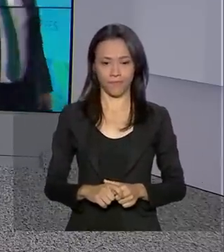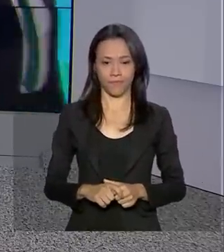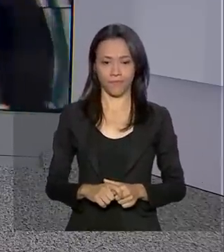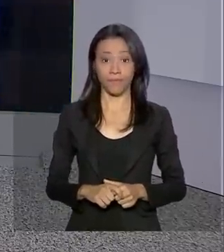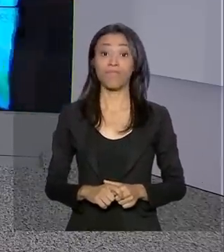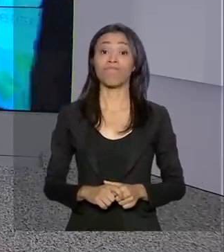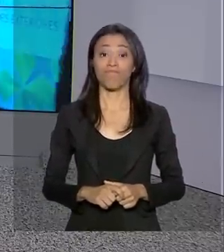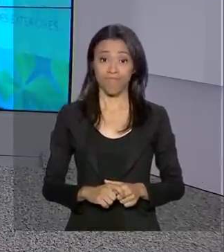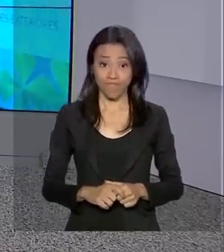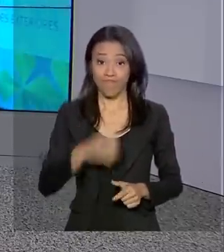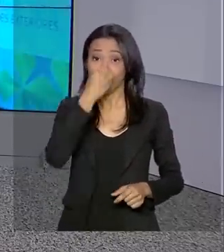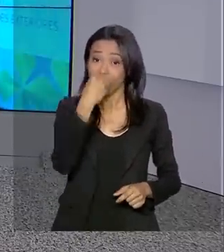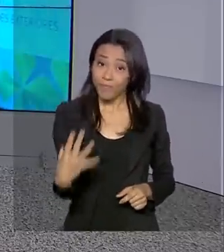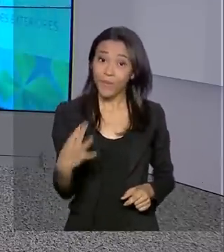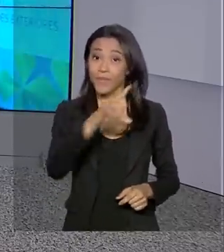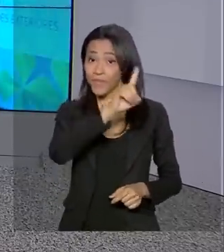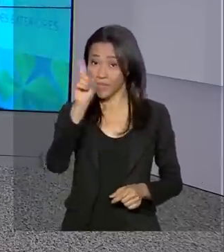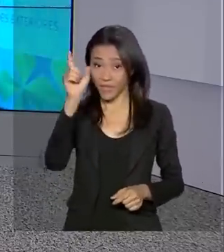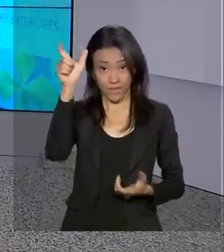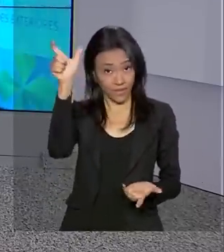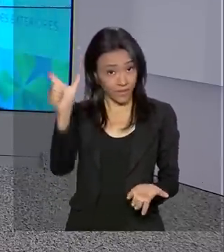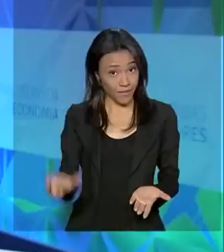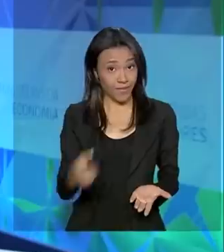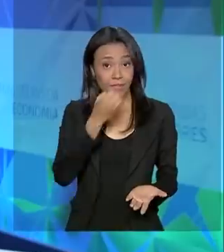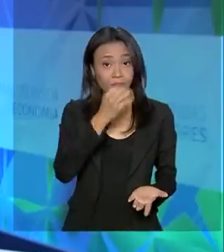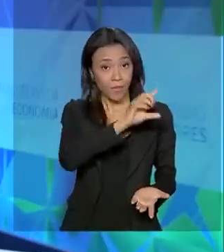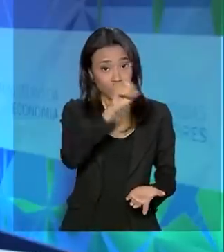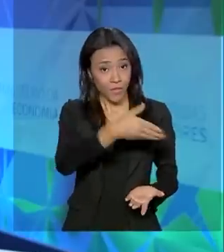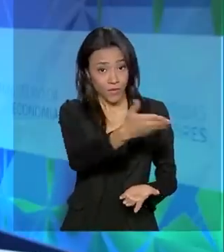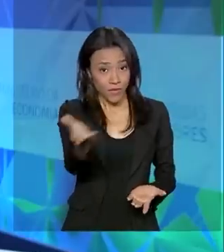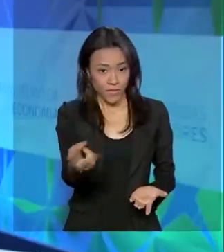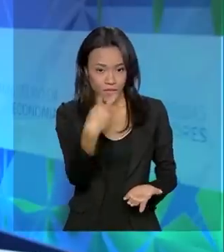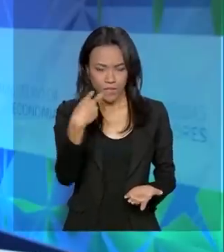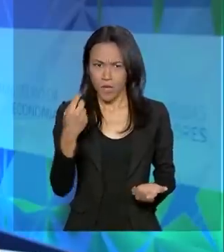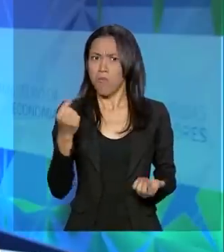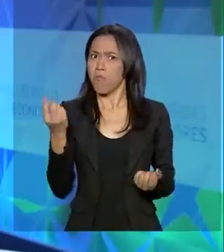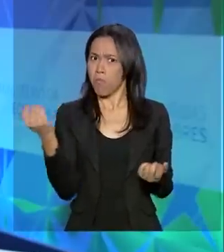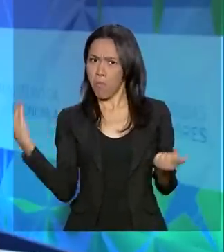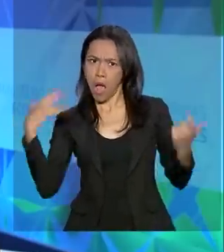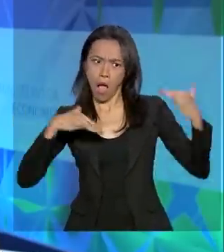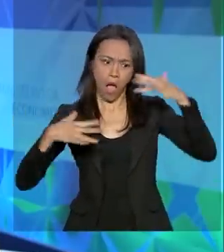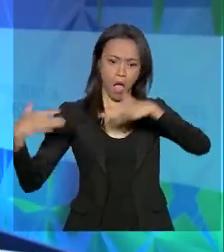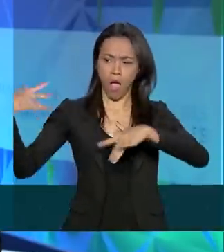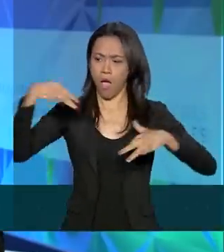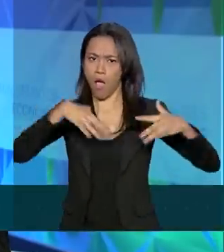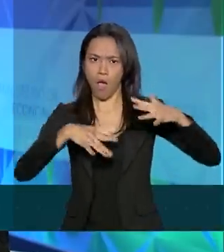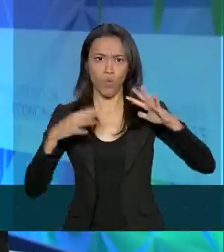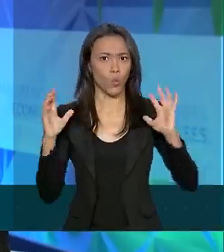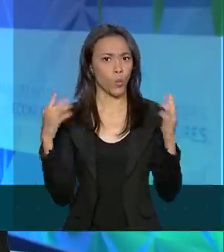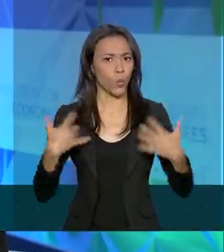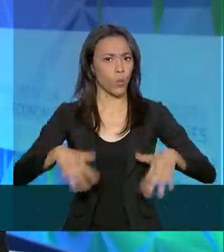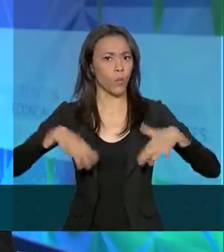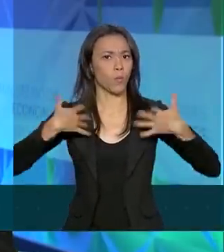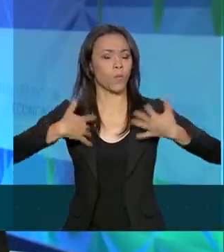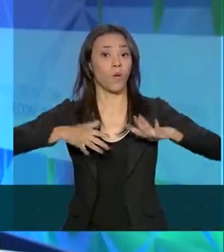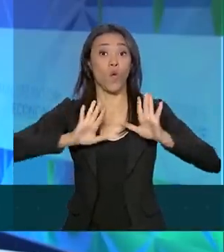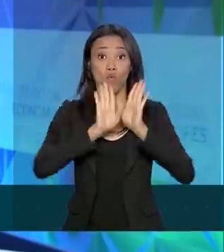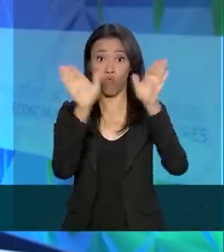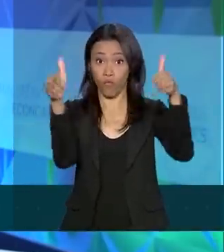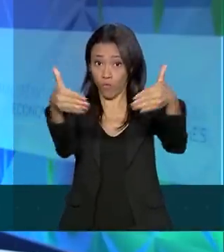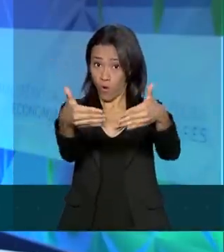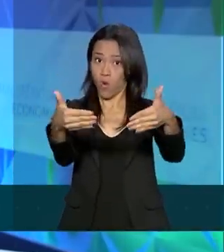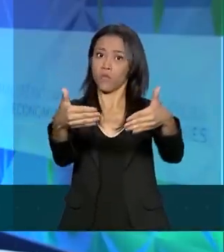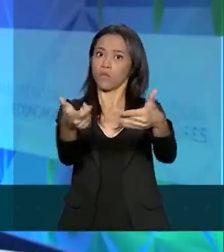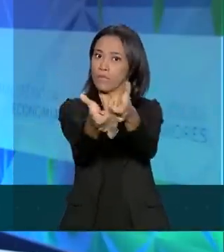Bom dia, Renata. Bom dia a você que acompanha o Brasil em Dia. O movimento é grande, viu? Porque o fórum cresceu este ano em